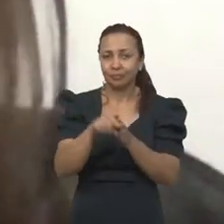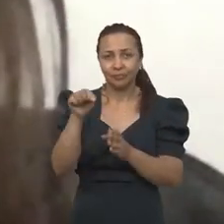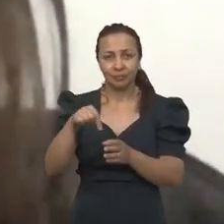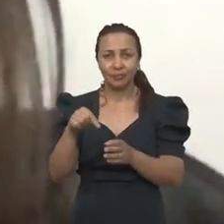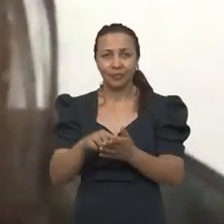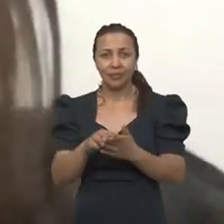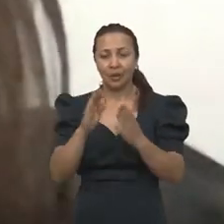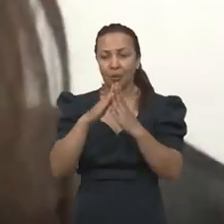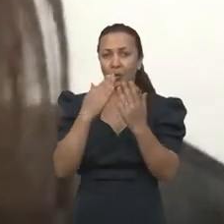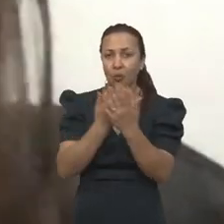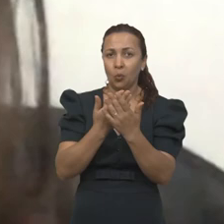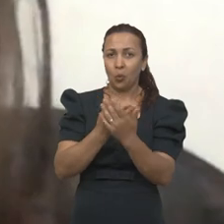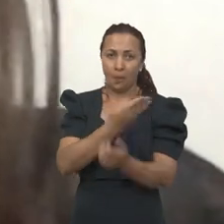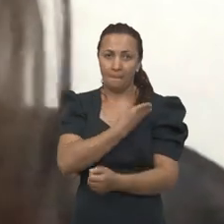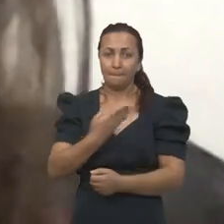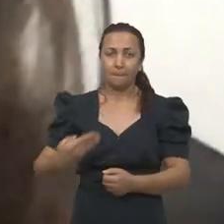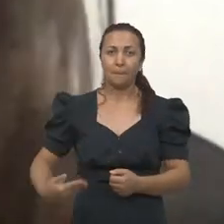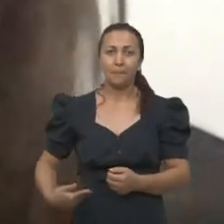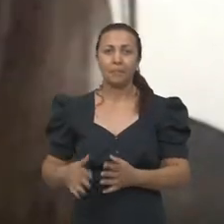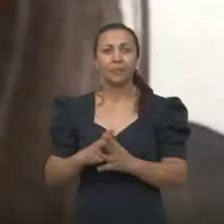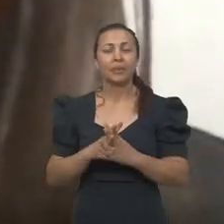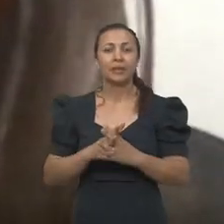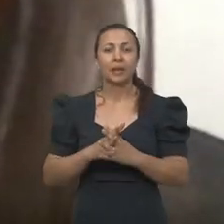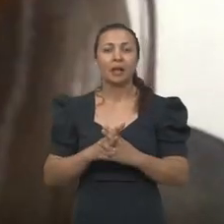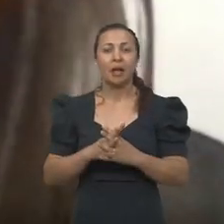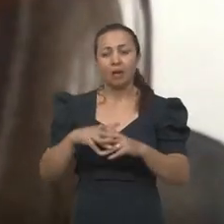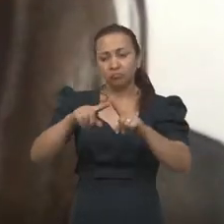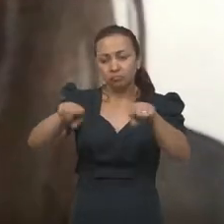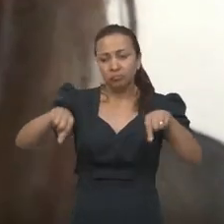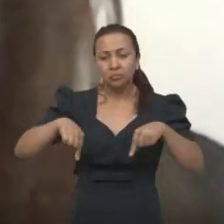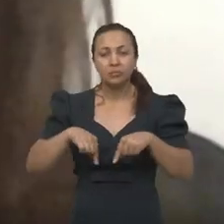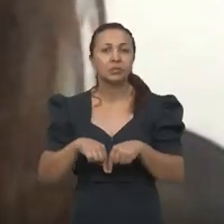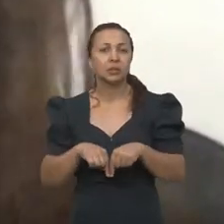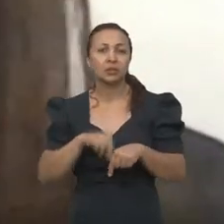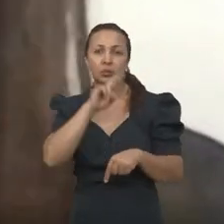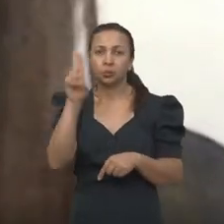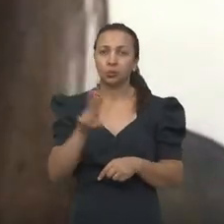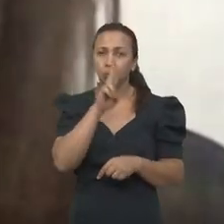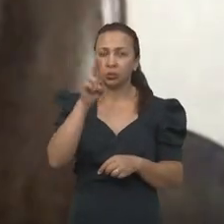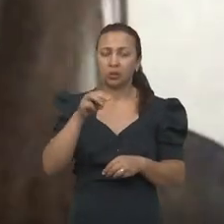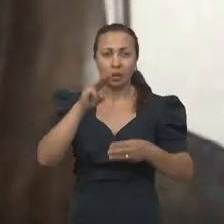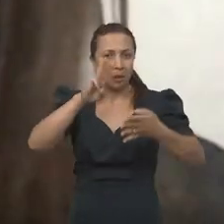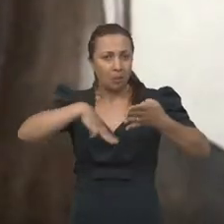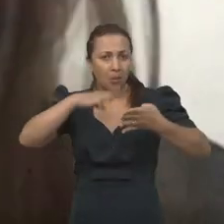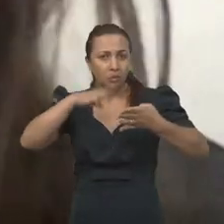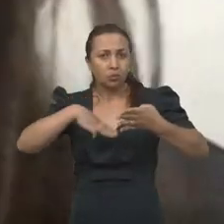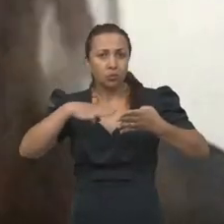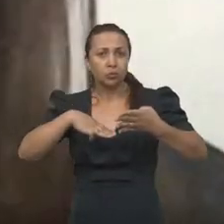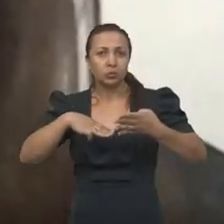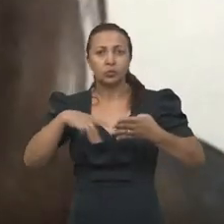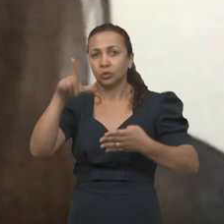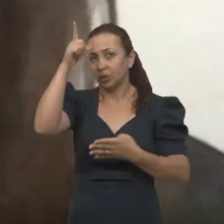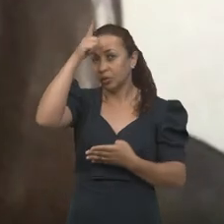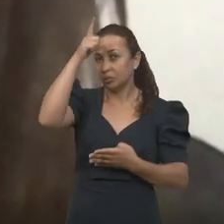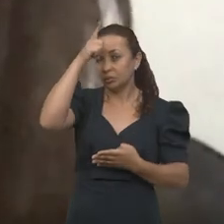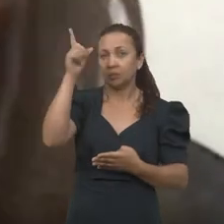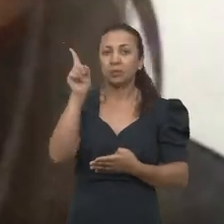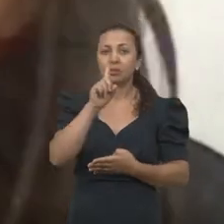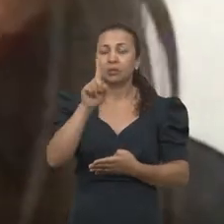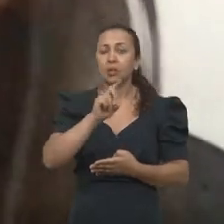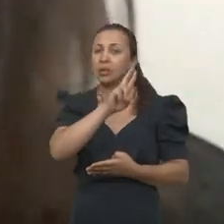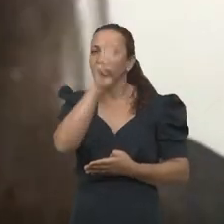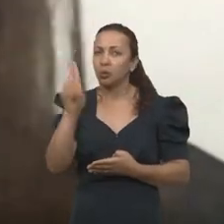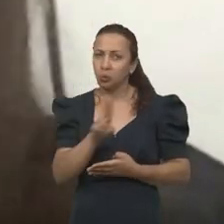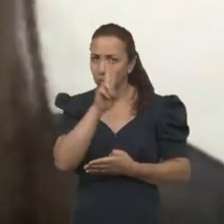aqui com escola pública, né? Com salas usando essa metodologia, que é uma metodologia alemã,